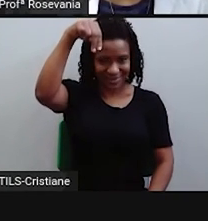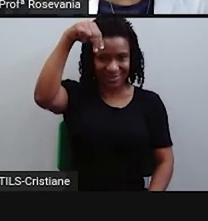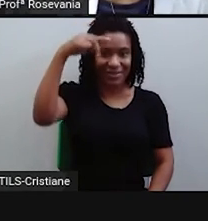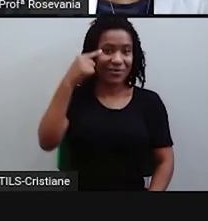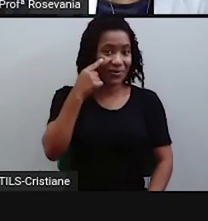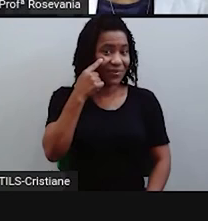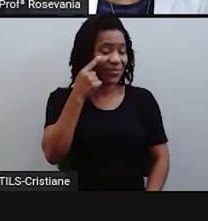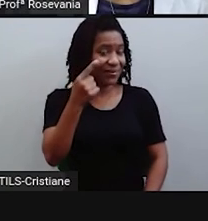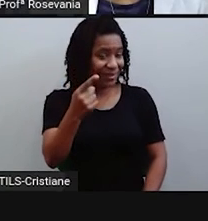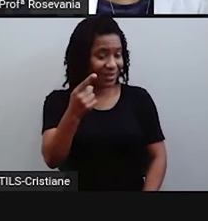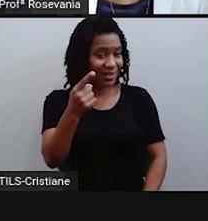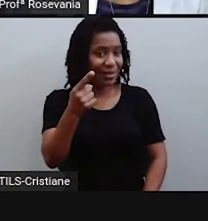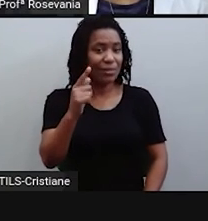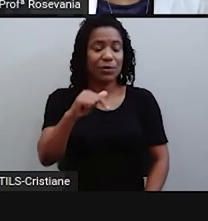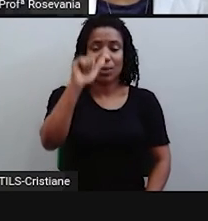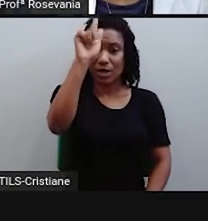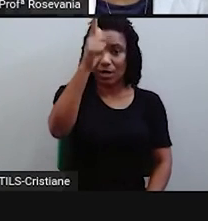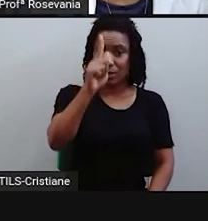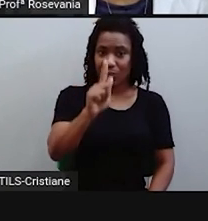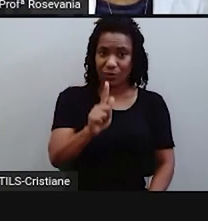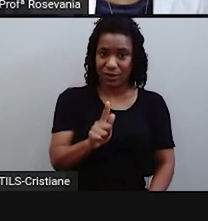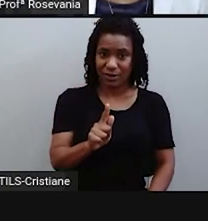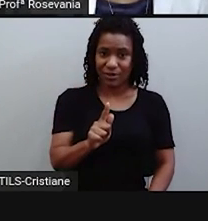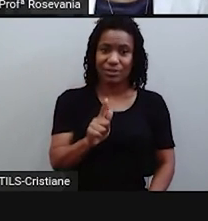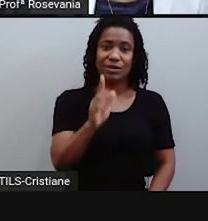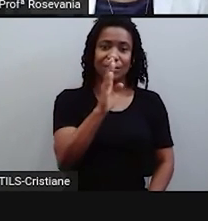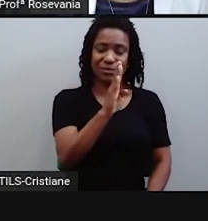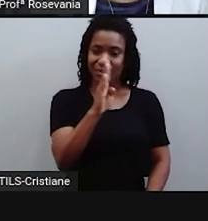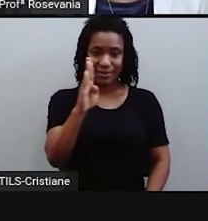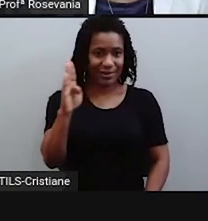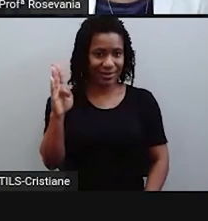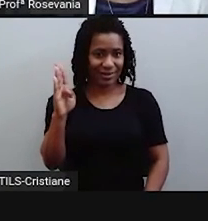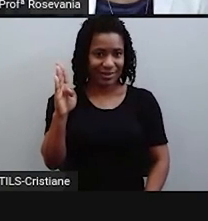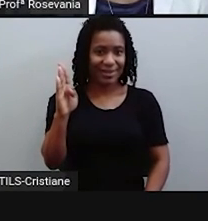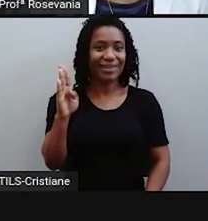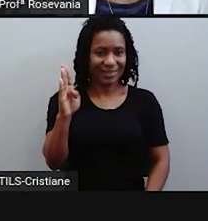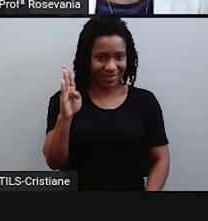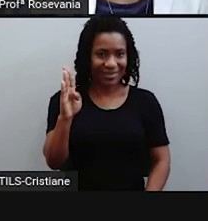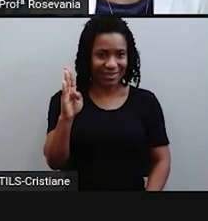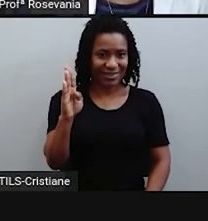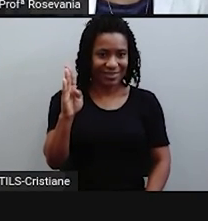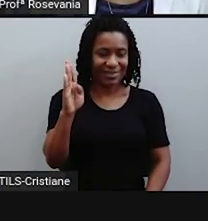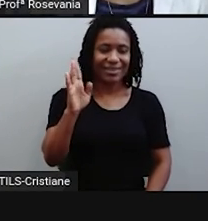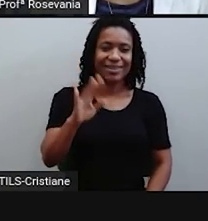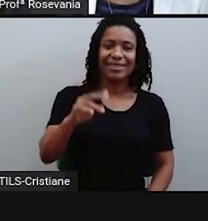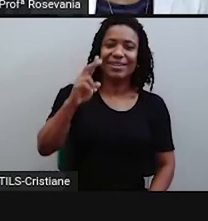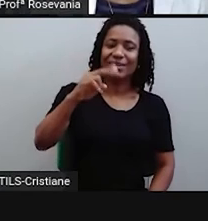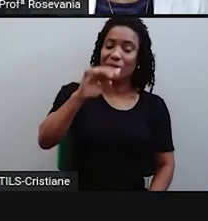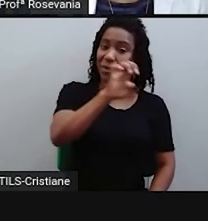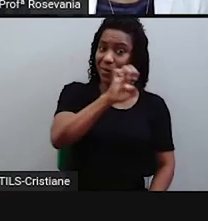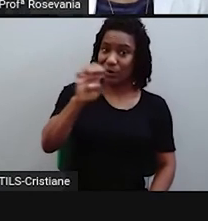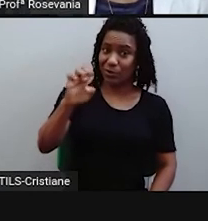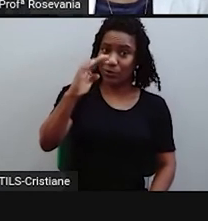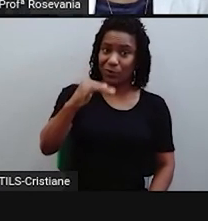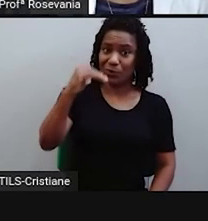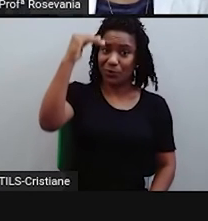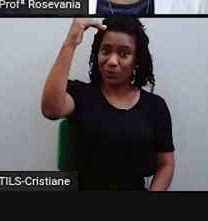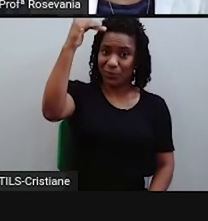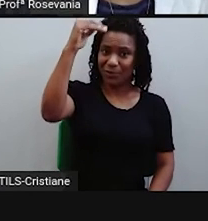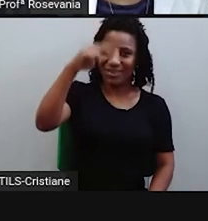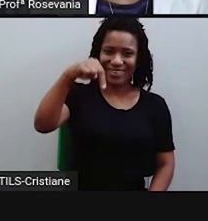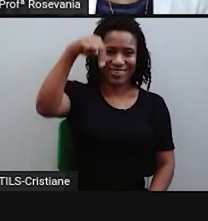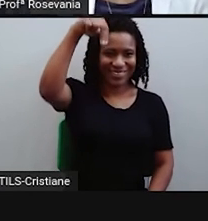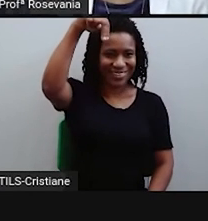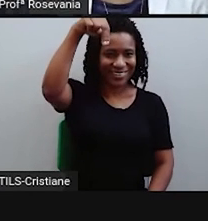Grenoíte e acima da linha do Equador. se eu pegar este quadrante aqui, eu vou dizer